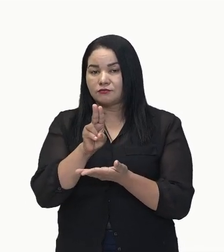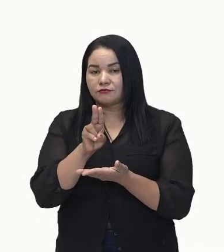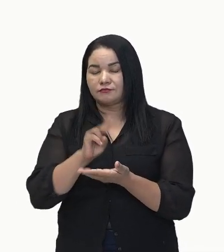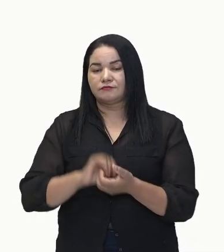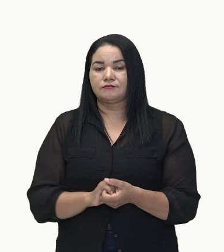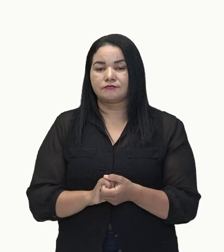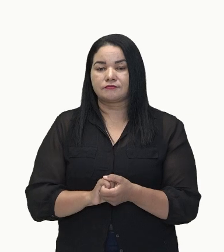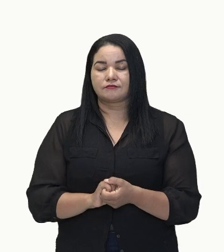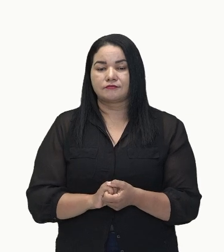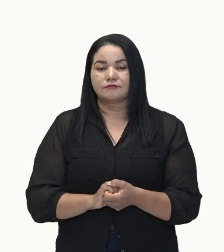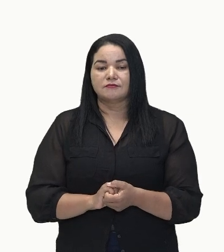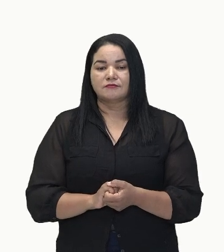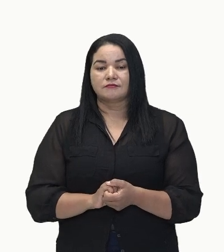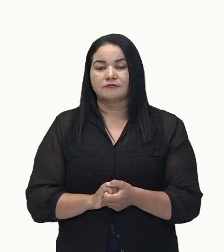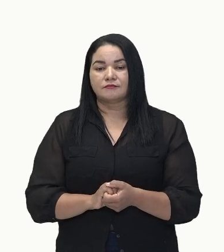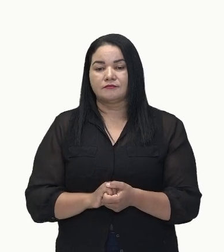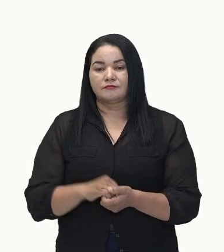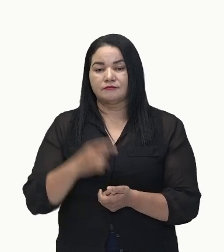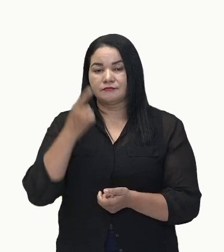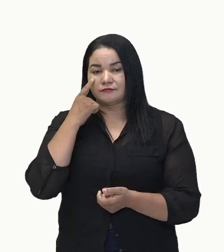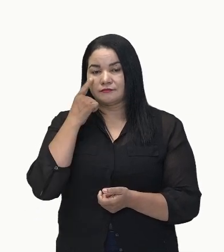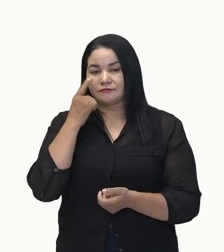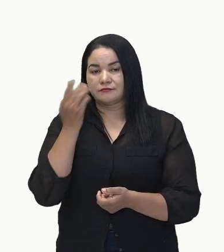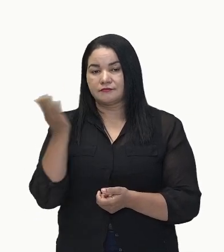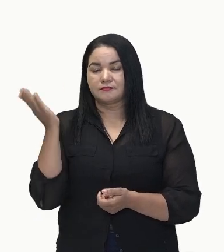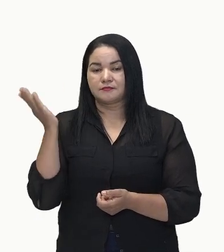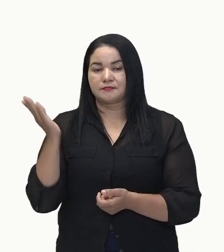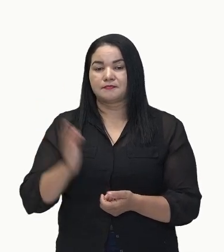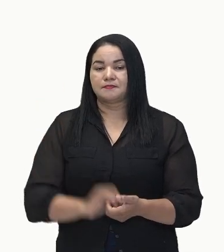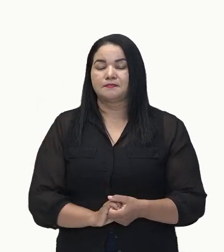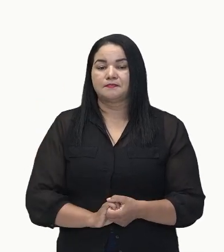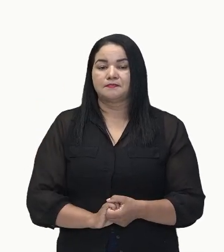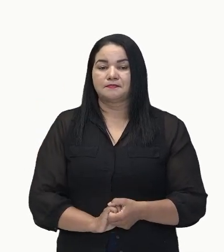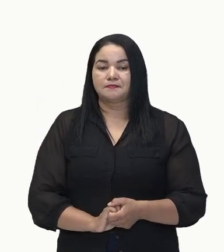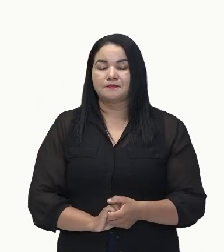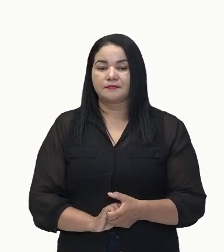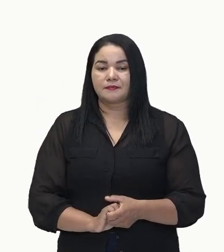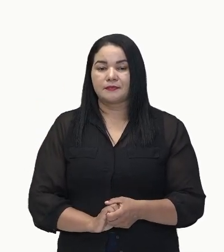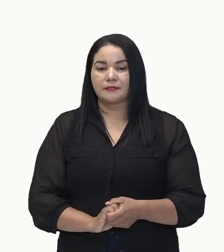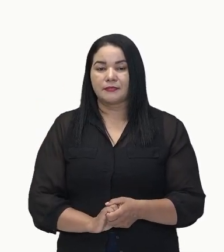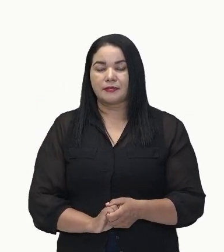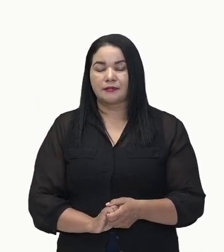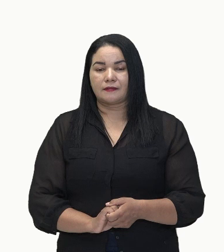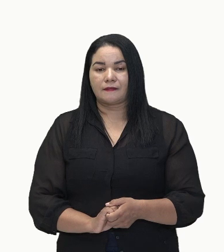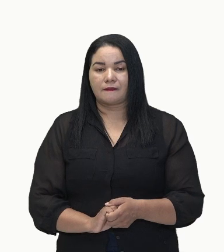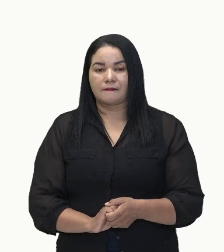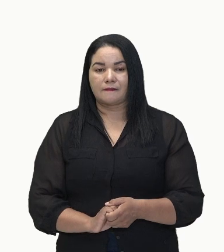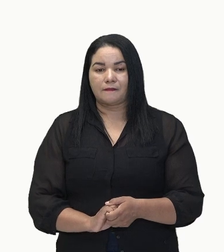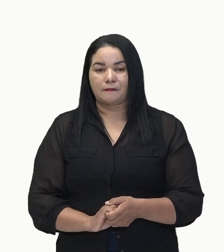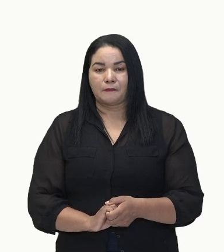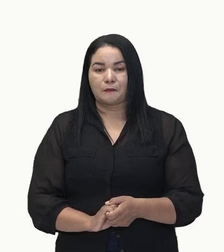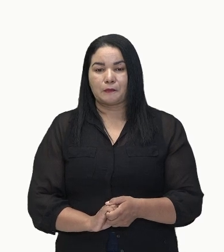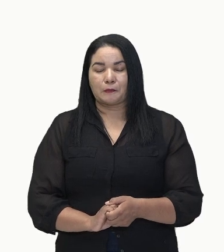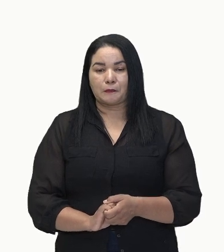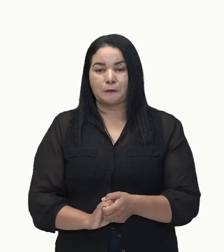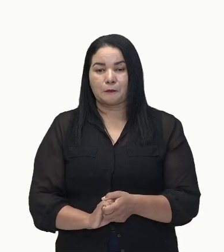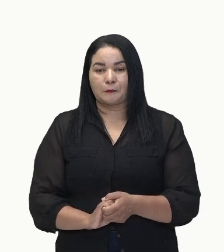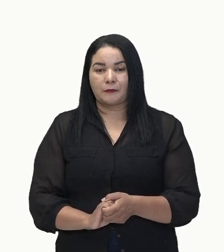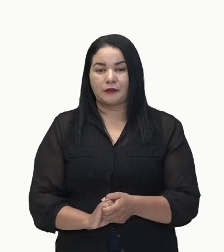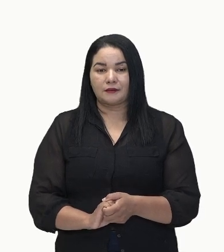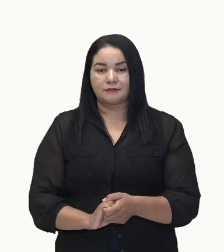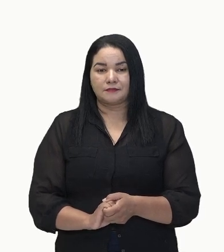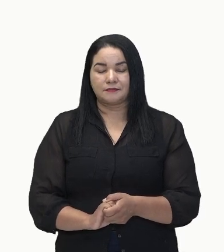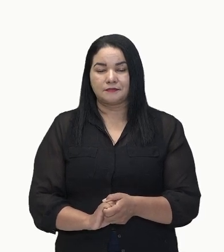Que o núcleo é um nome. Por isso o nome, predicado nominal, ok? Muito bem.